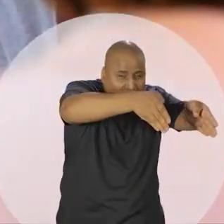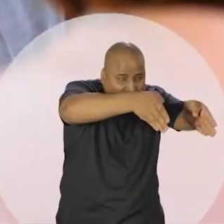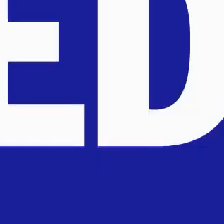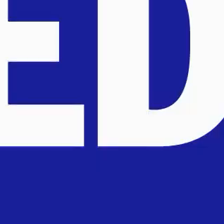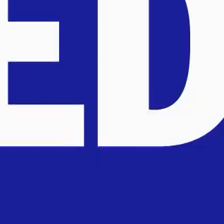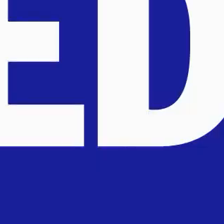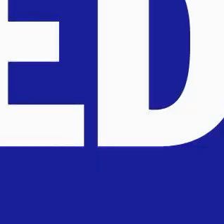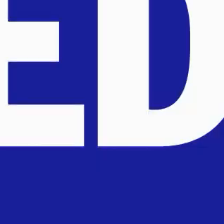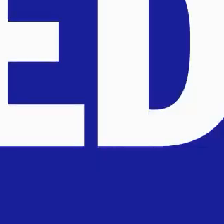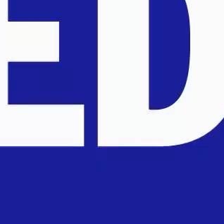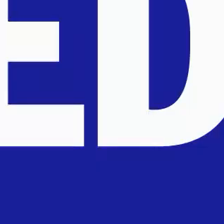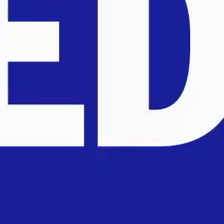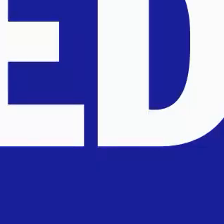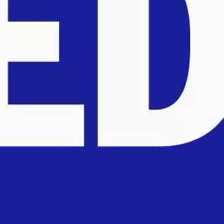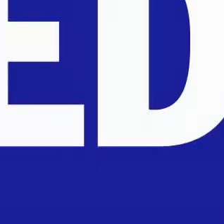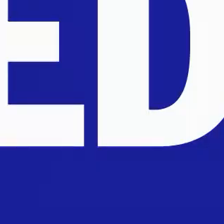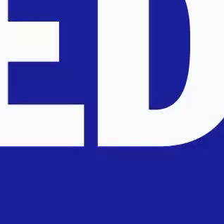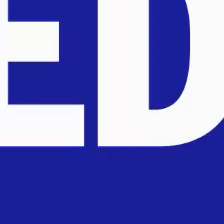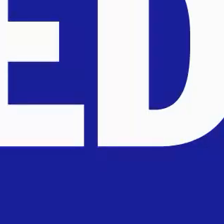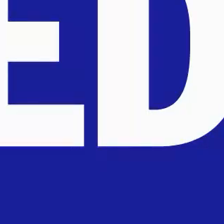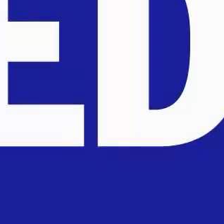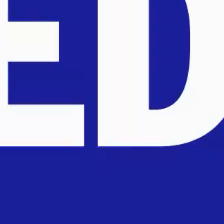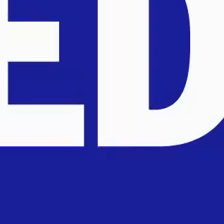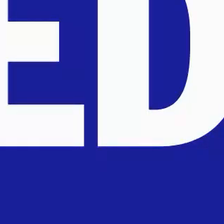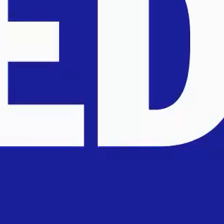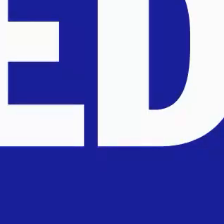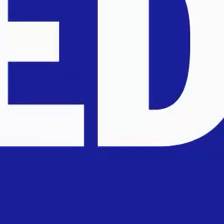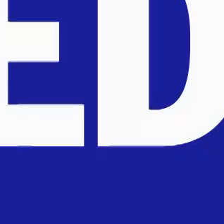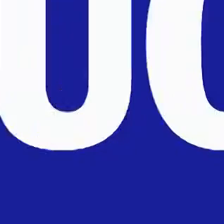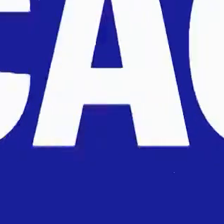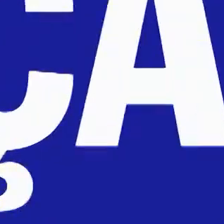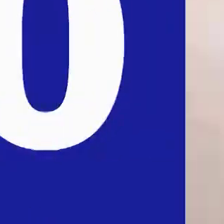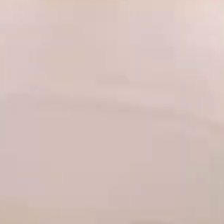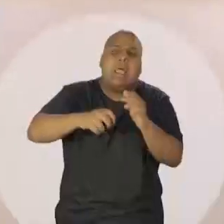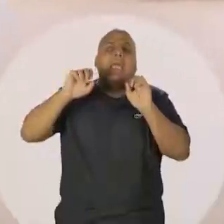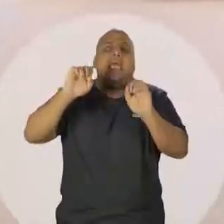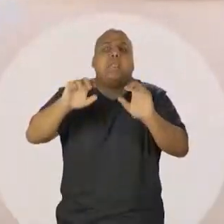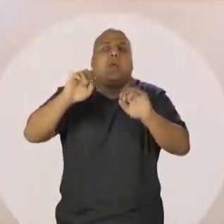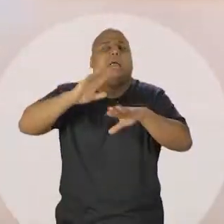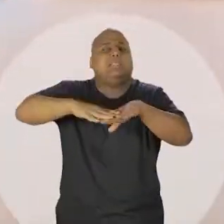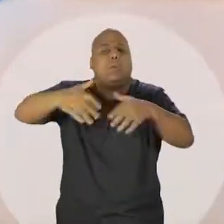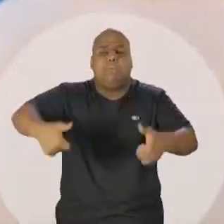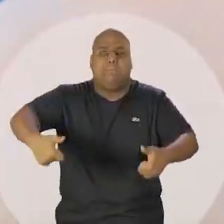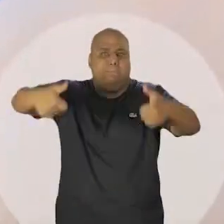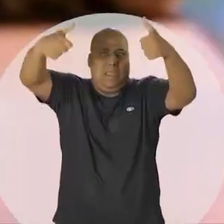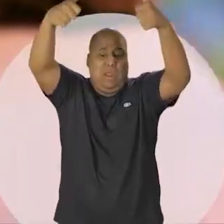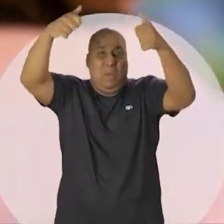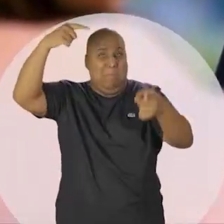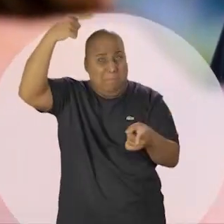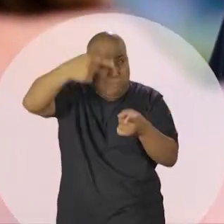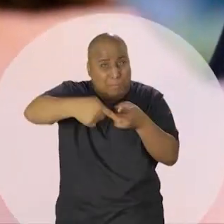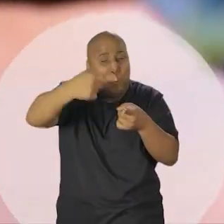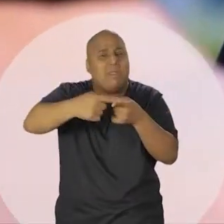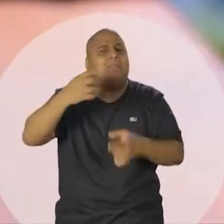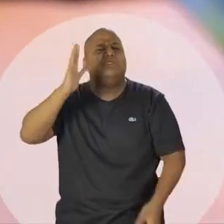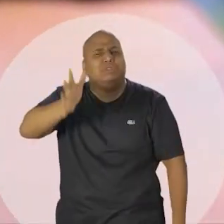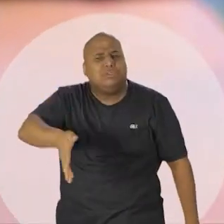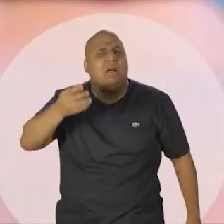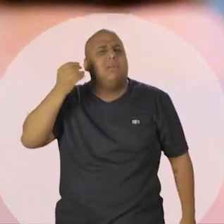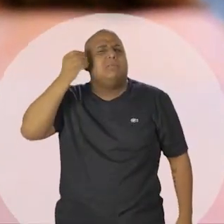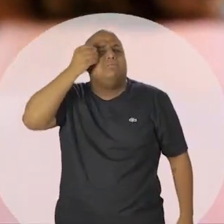prioridade que hoje não se dá à educação e persistir nesse caminho por um tempo mínimo. E a gente é muito